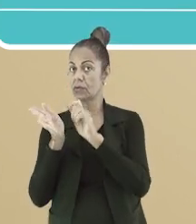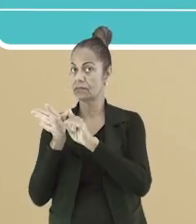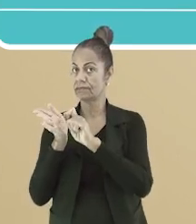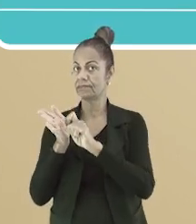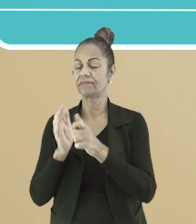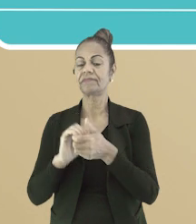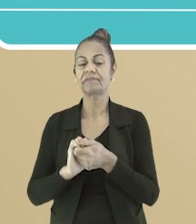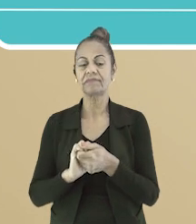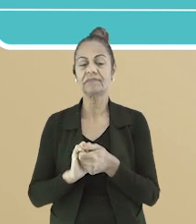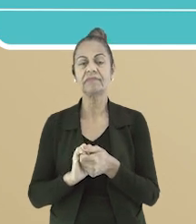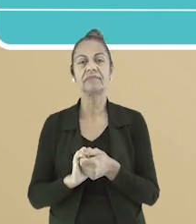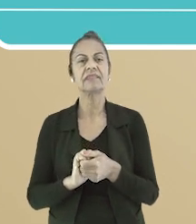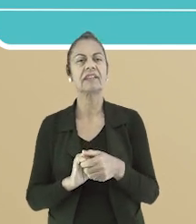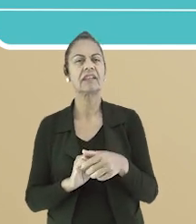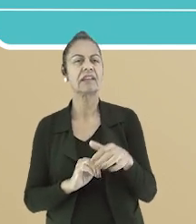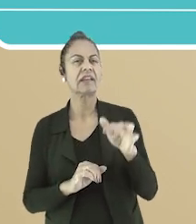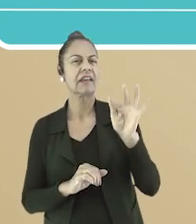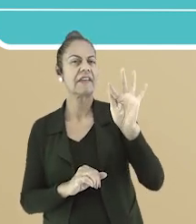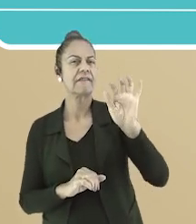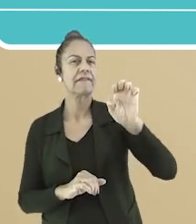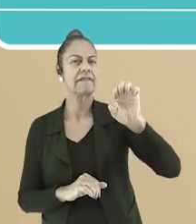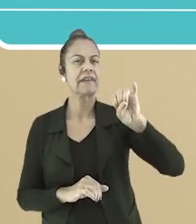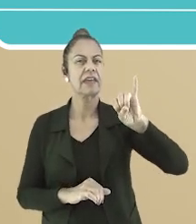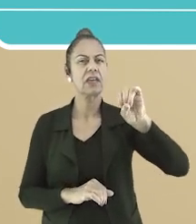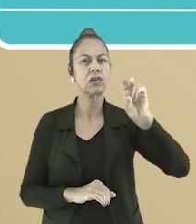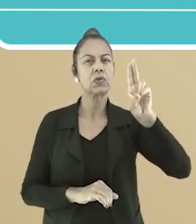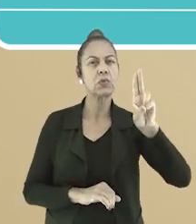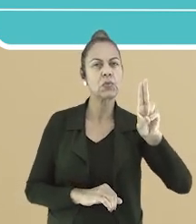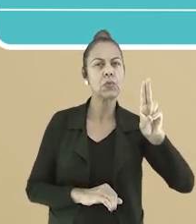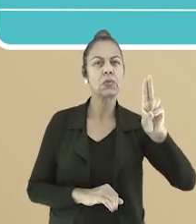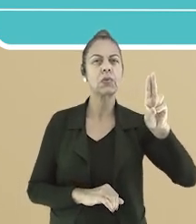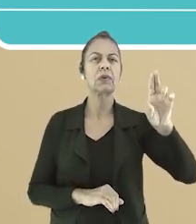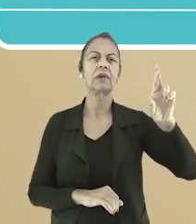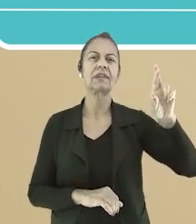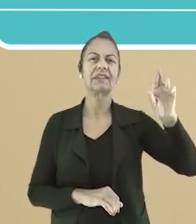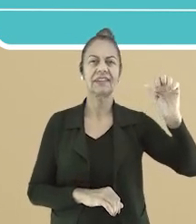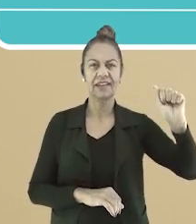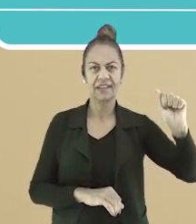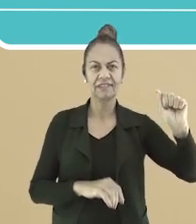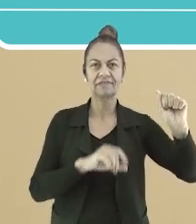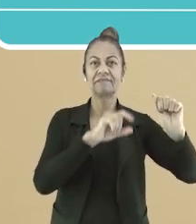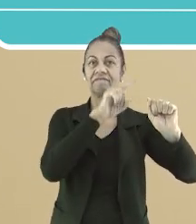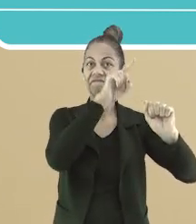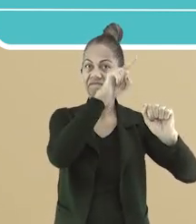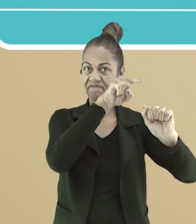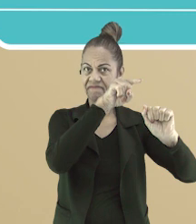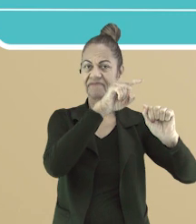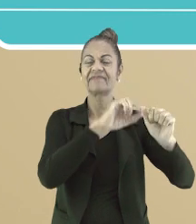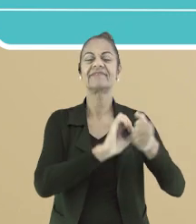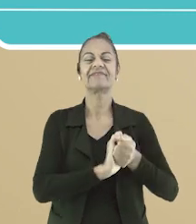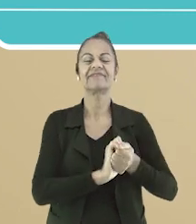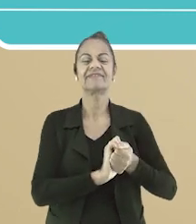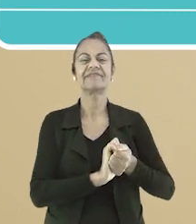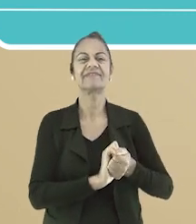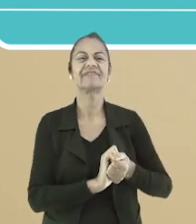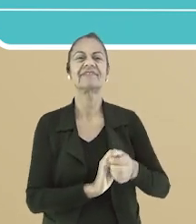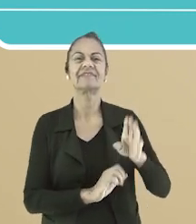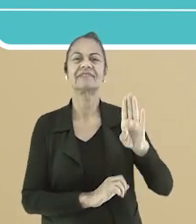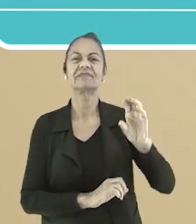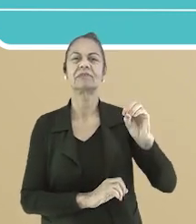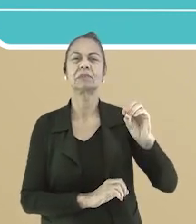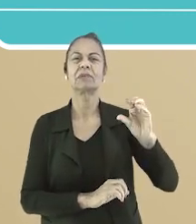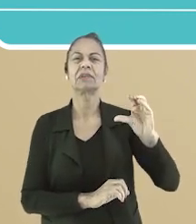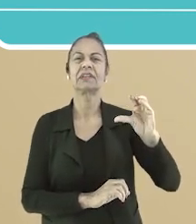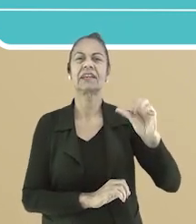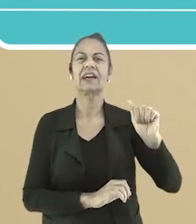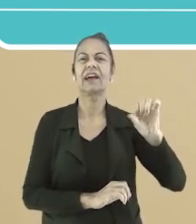exemplos. Antes, feiura, boca e uva, com acento. E depois,